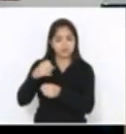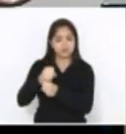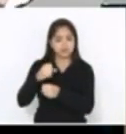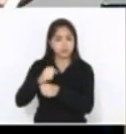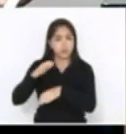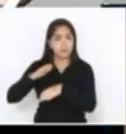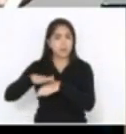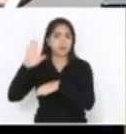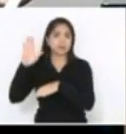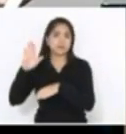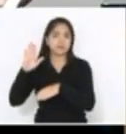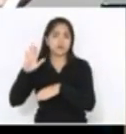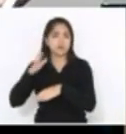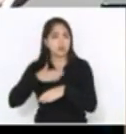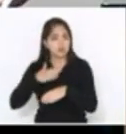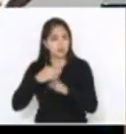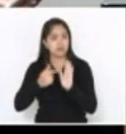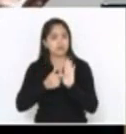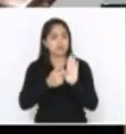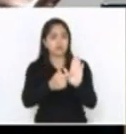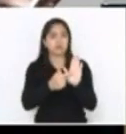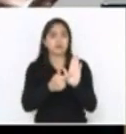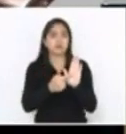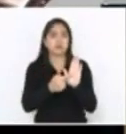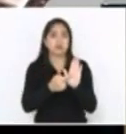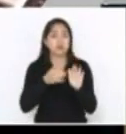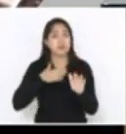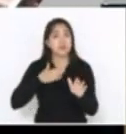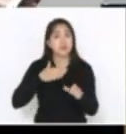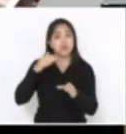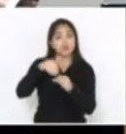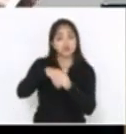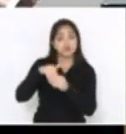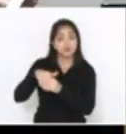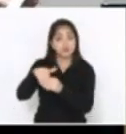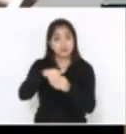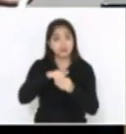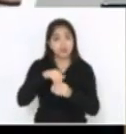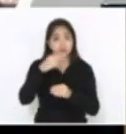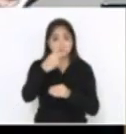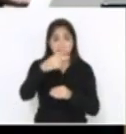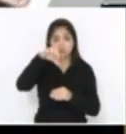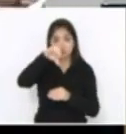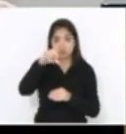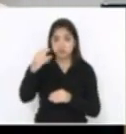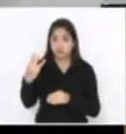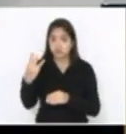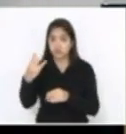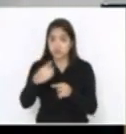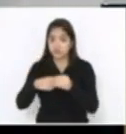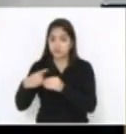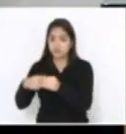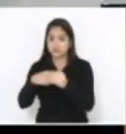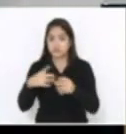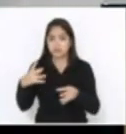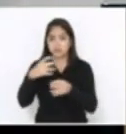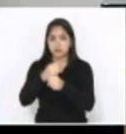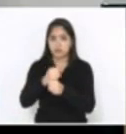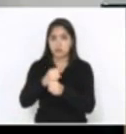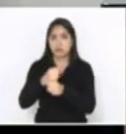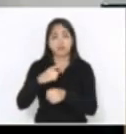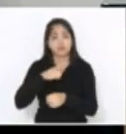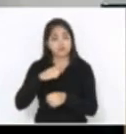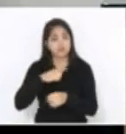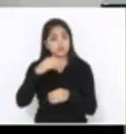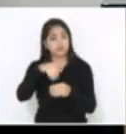Tem que fazer a indicação onde eu tive voto. Eu tive voto em 293 municípios. Não tenho que